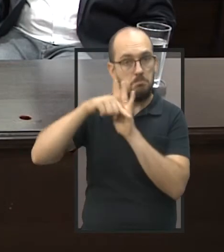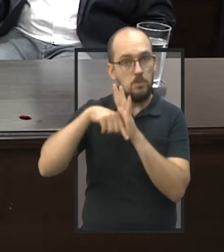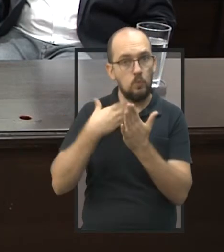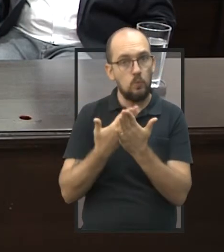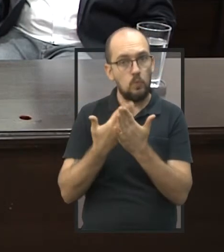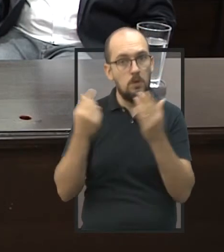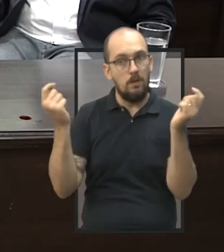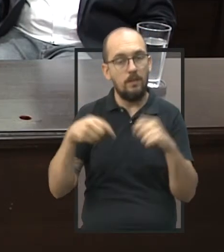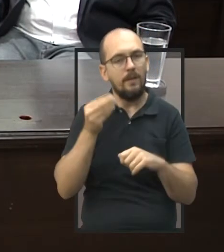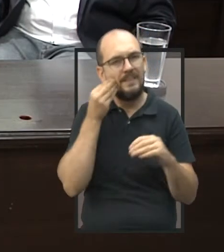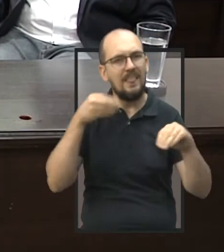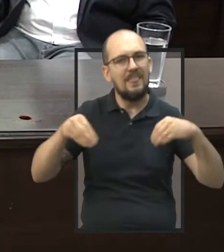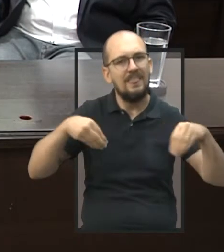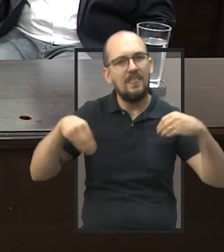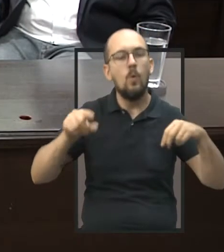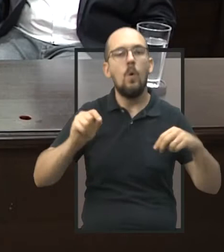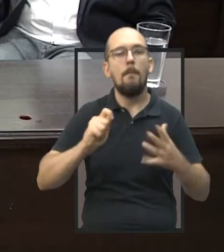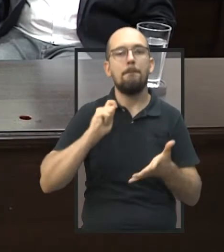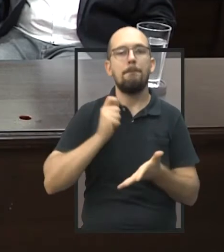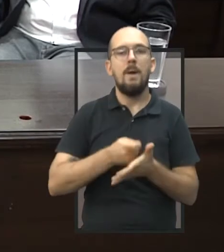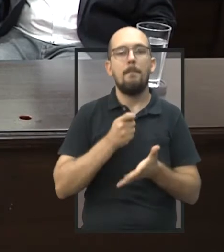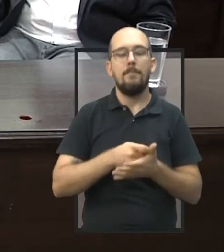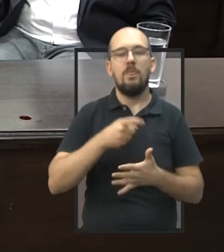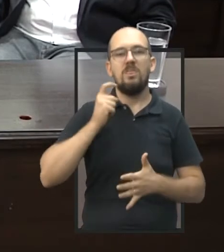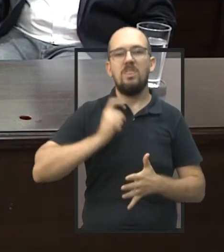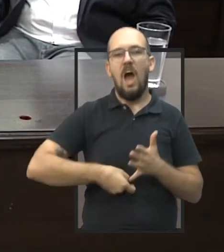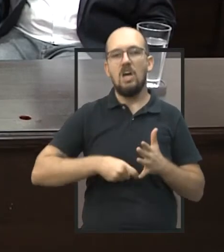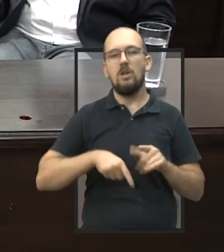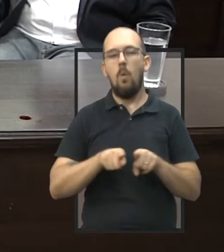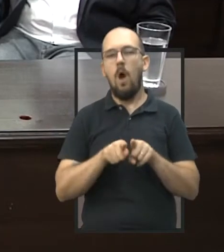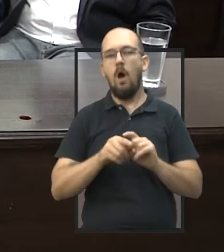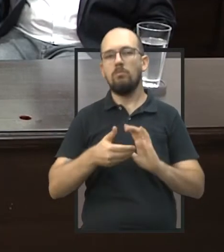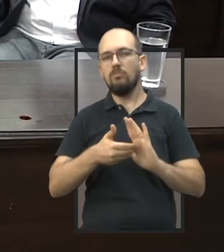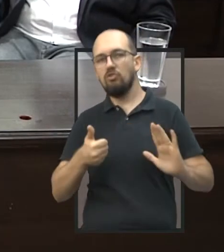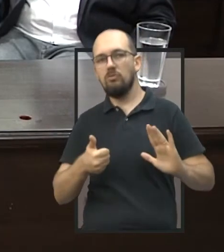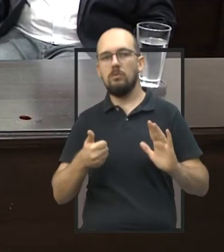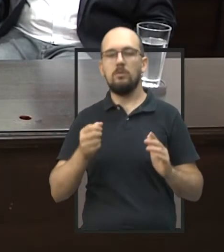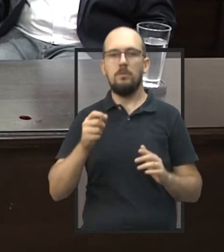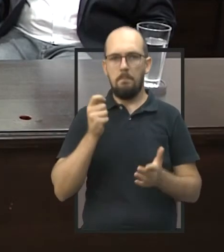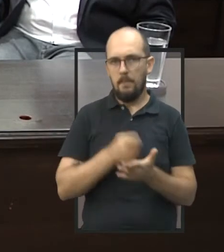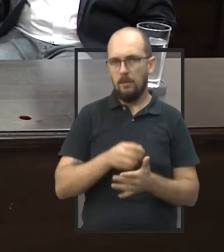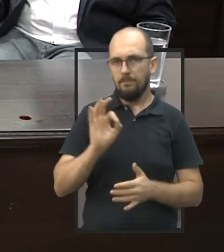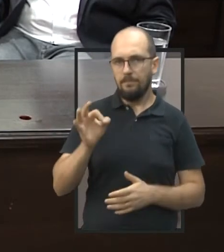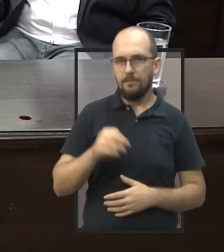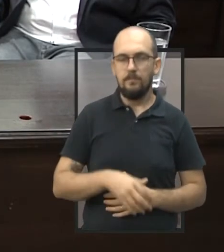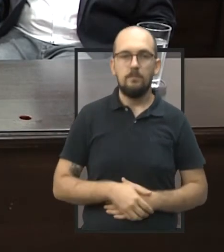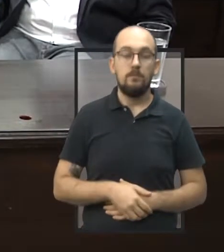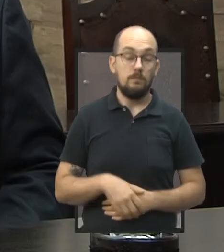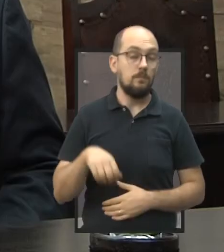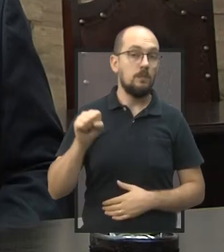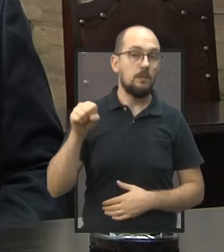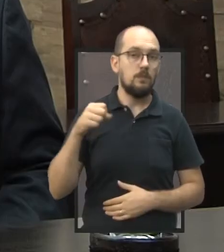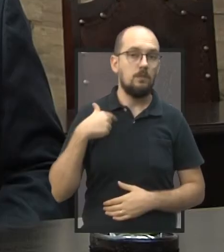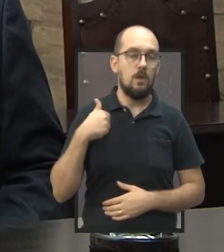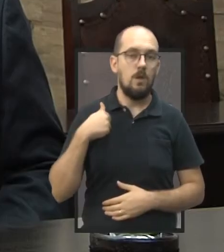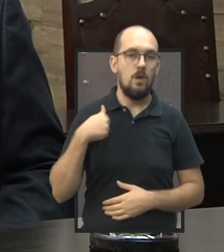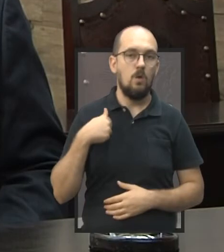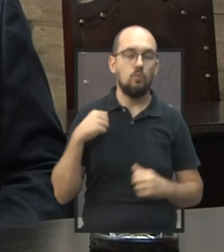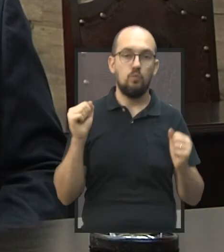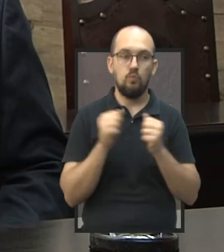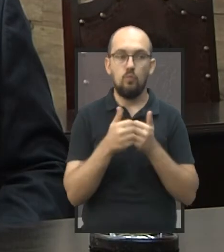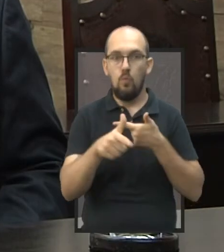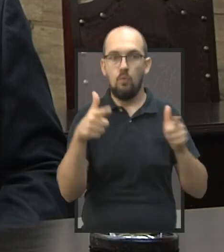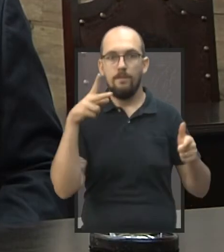possibilidade de flexibilizar o pagamento de algumas taxas e tributos municipais? Isso, junto com os meus colegas, eu já vi que